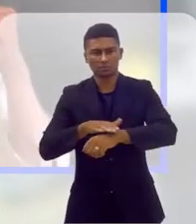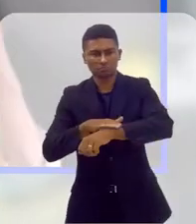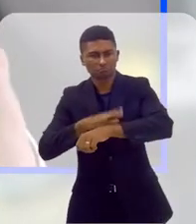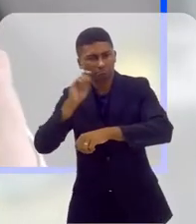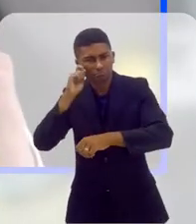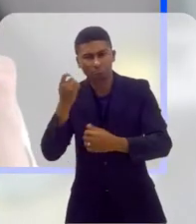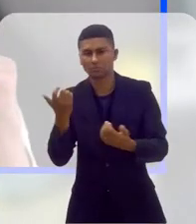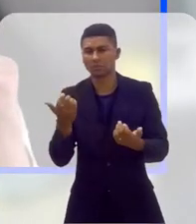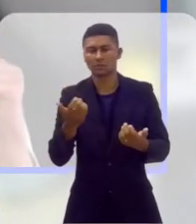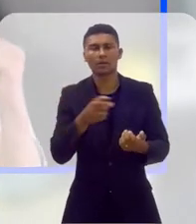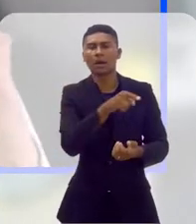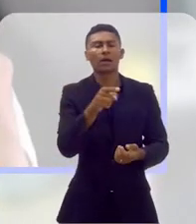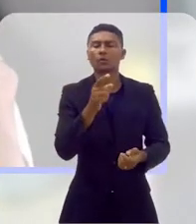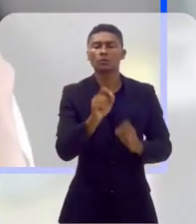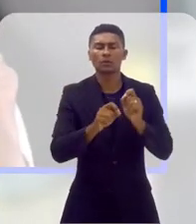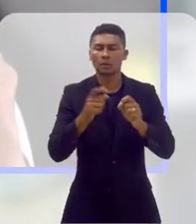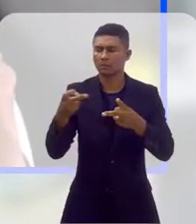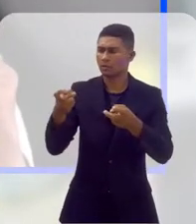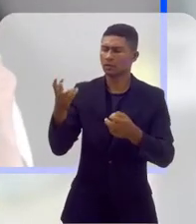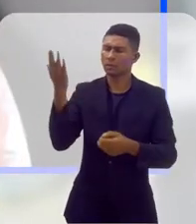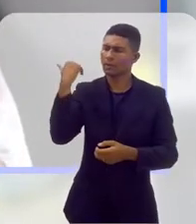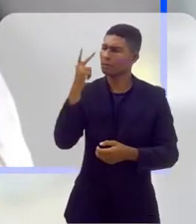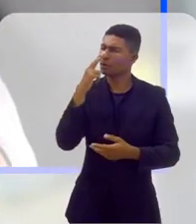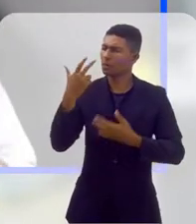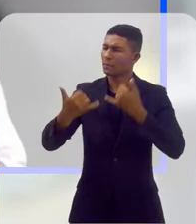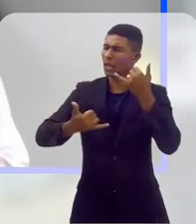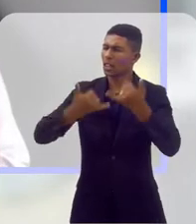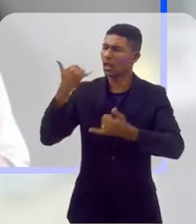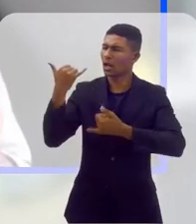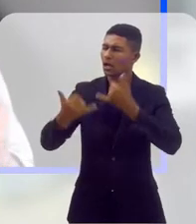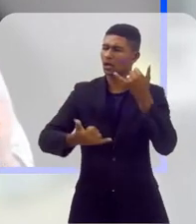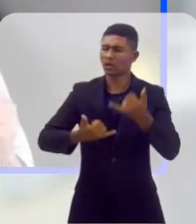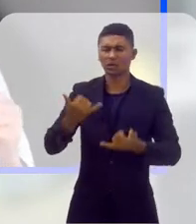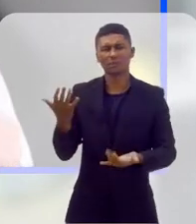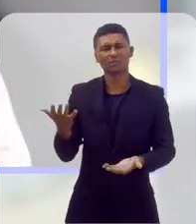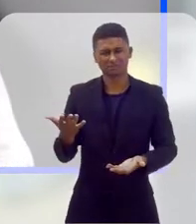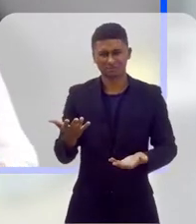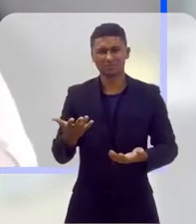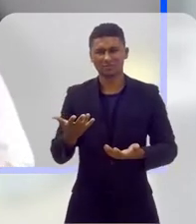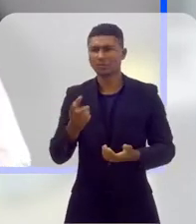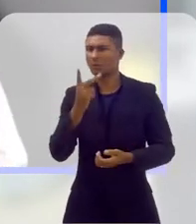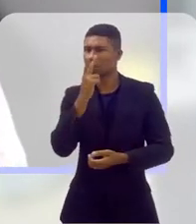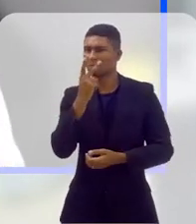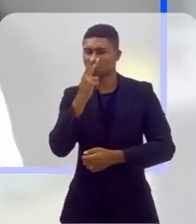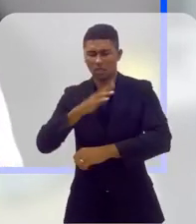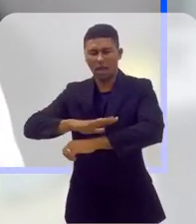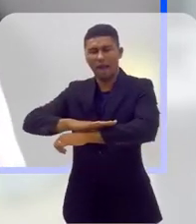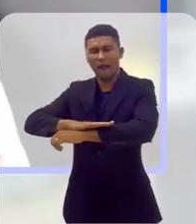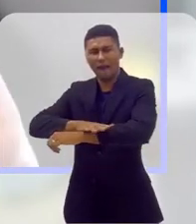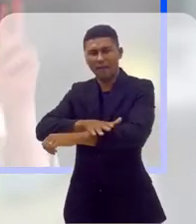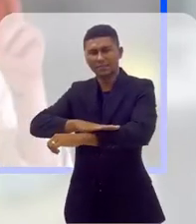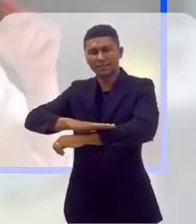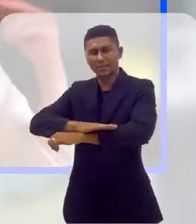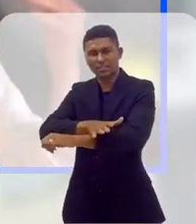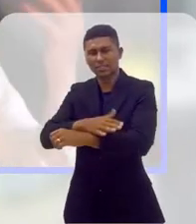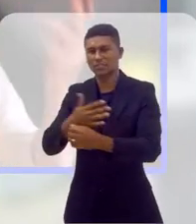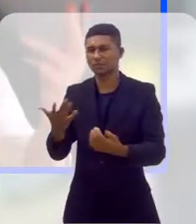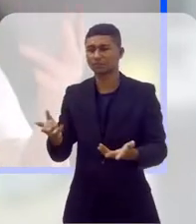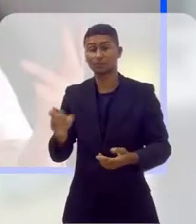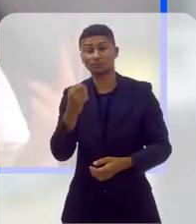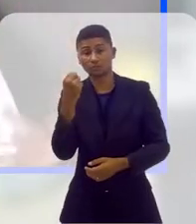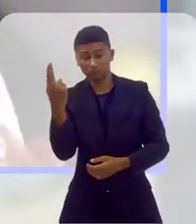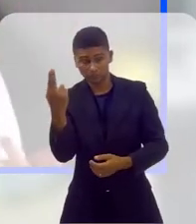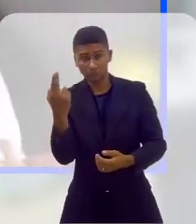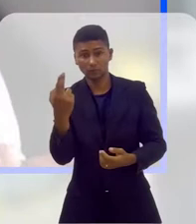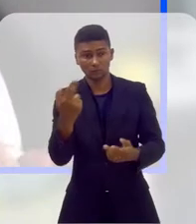aquilo que antes era uma brincadeira, que chamavam de brincadeira, racismo recreativo, né? Uma LGBT que fobia recreativa, eu